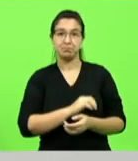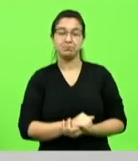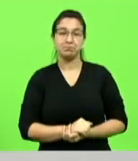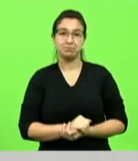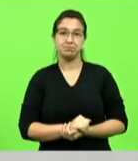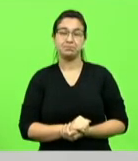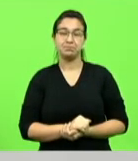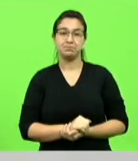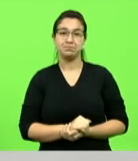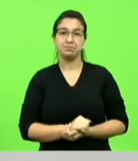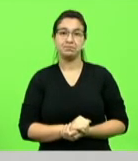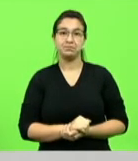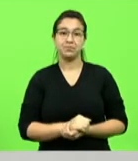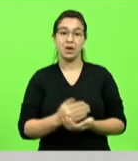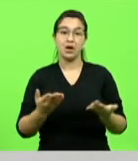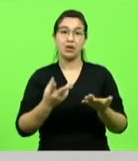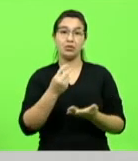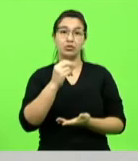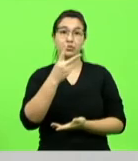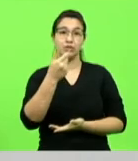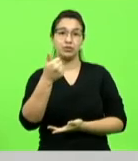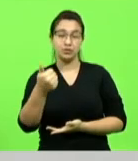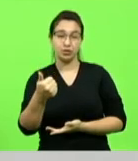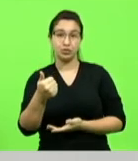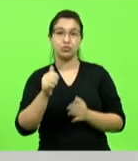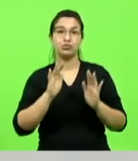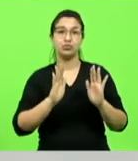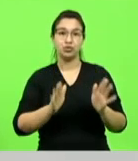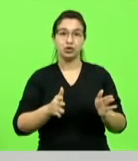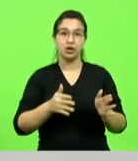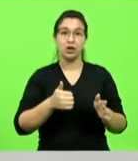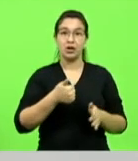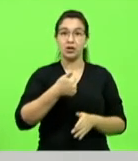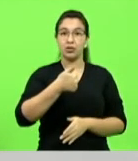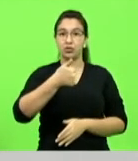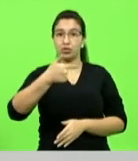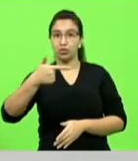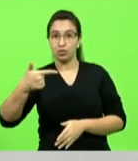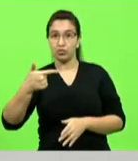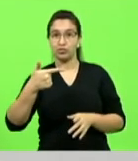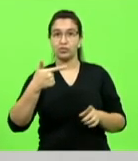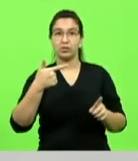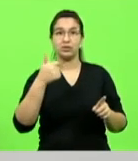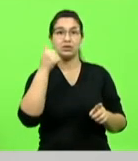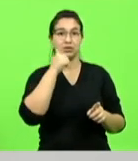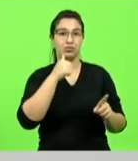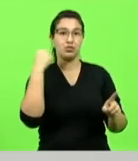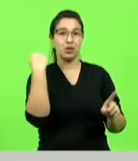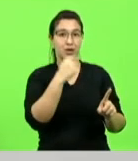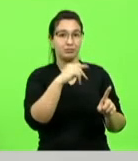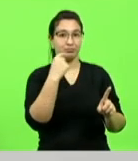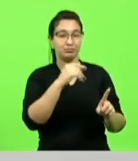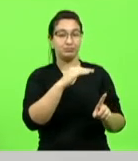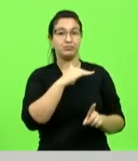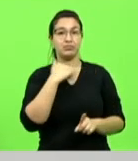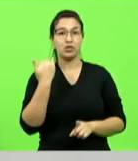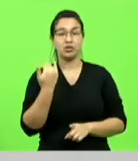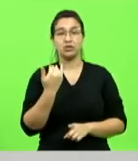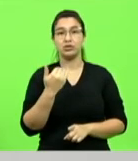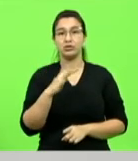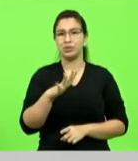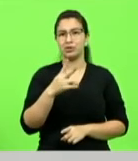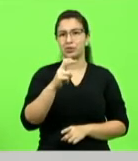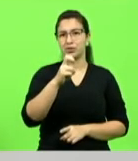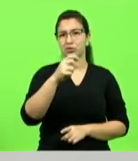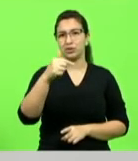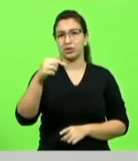meses já foram 12 feminicídios ou seja já chegamos a 57% do total do ano